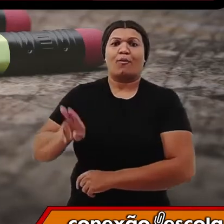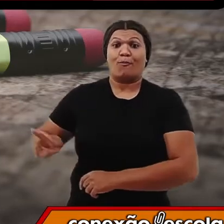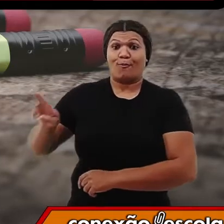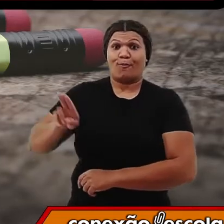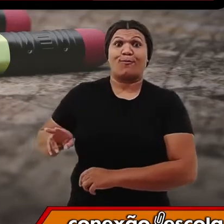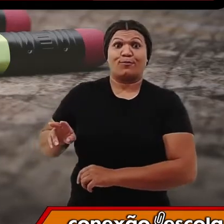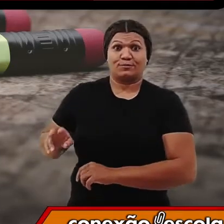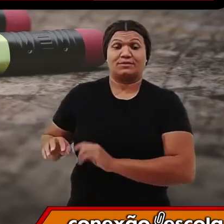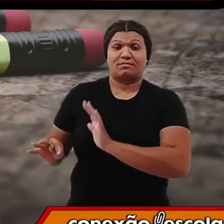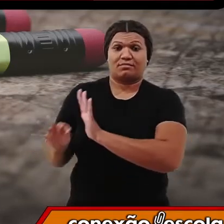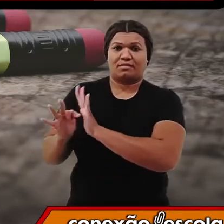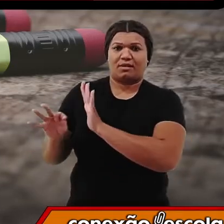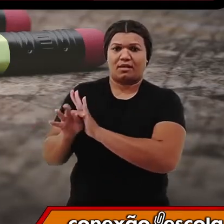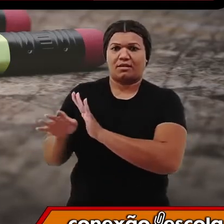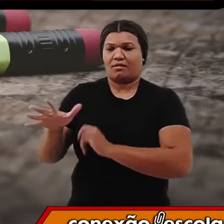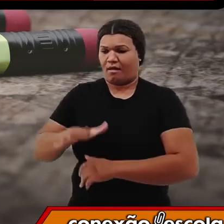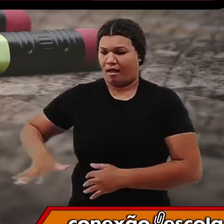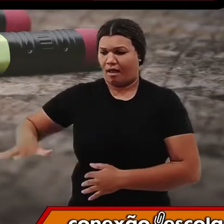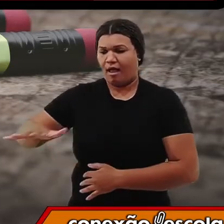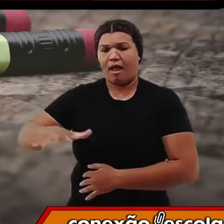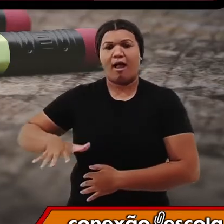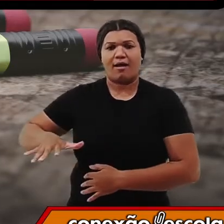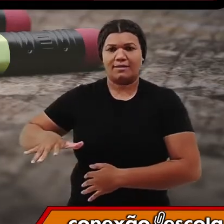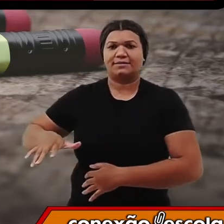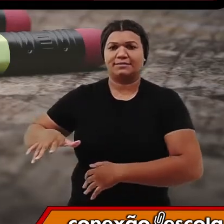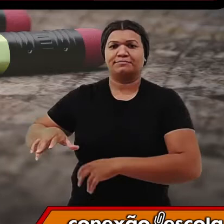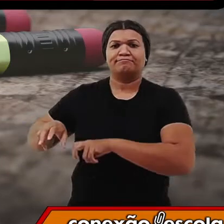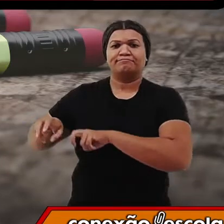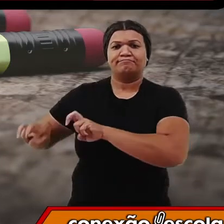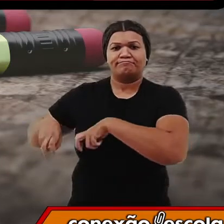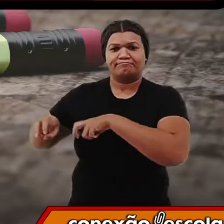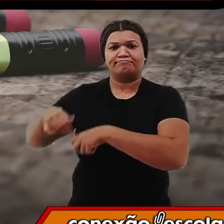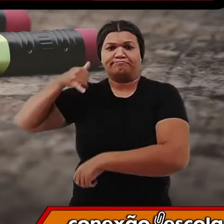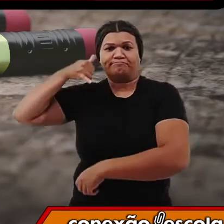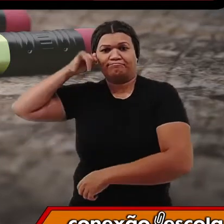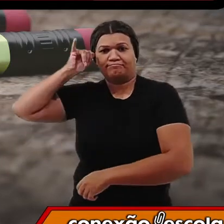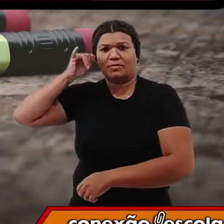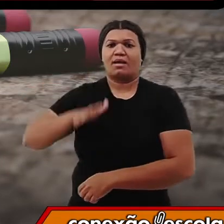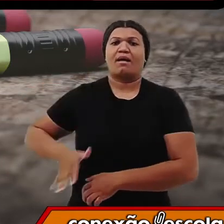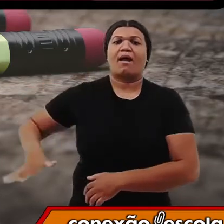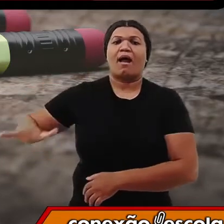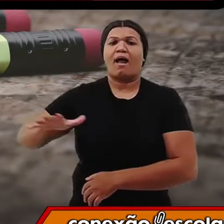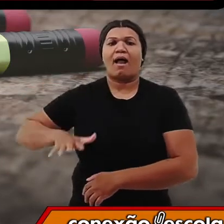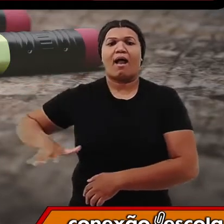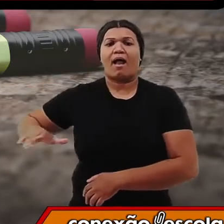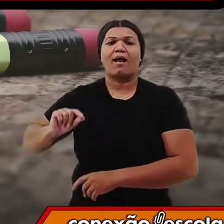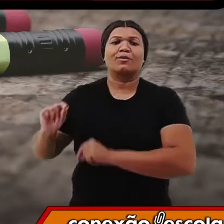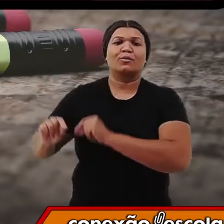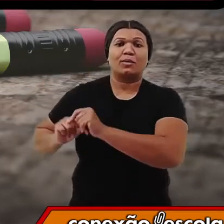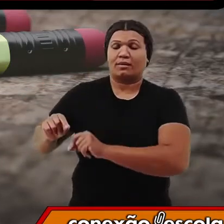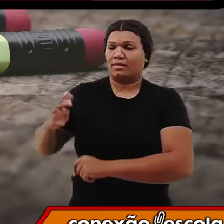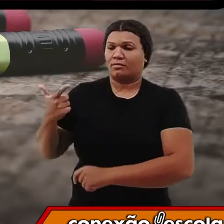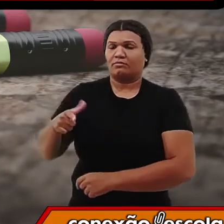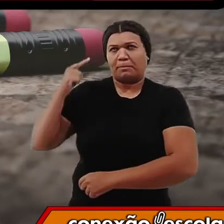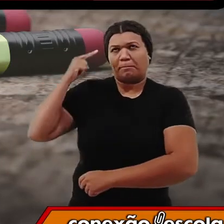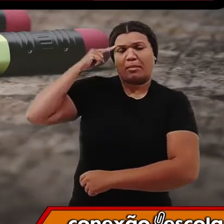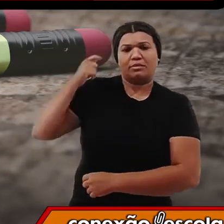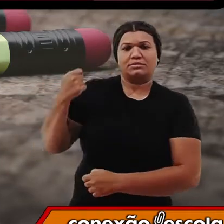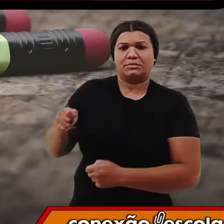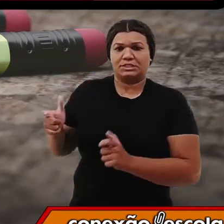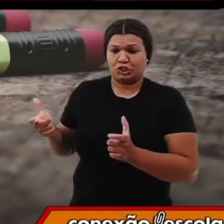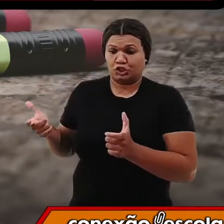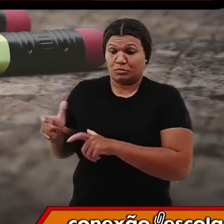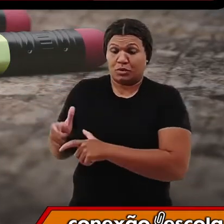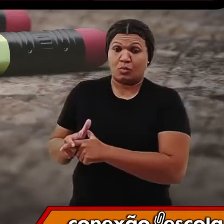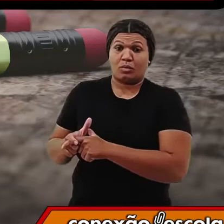técnicas agrícolas e pecuárias rudimentares, que não visam minimizar os impactos